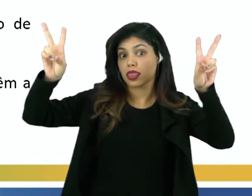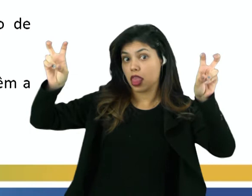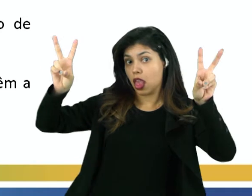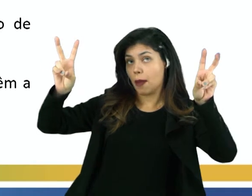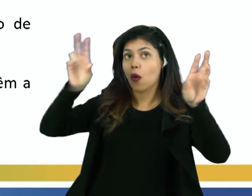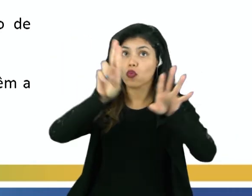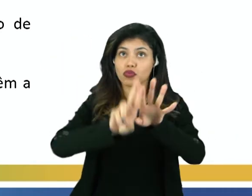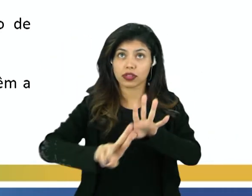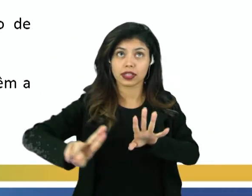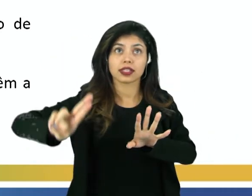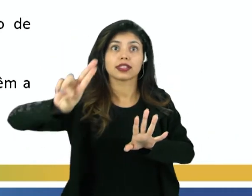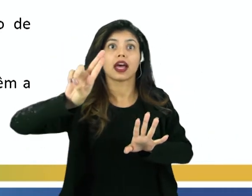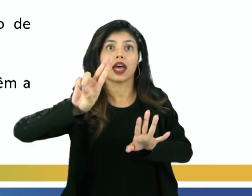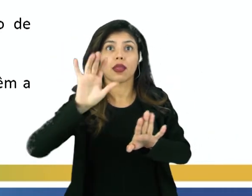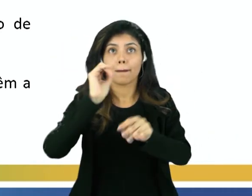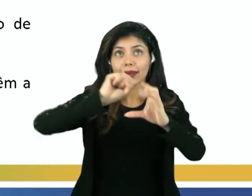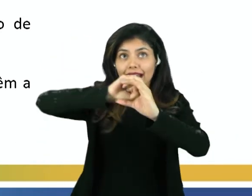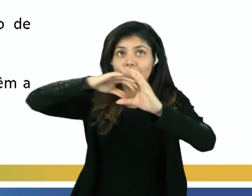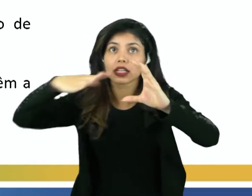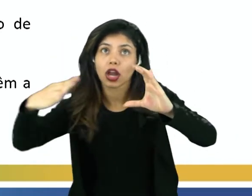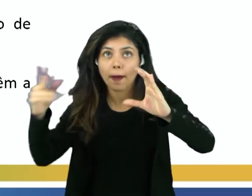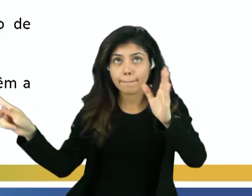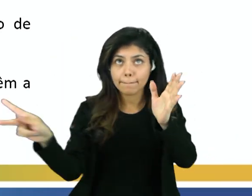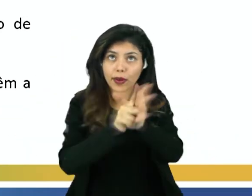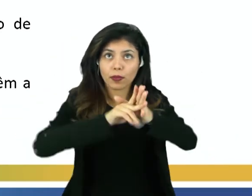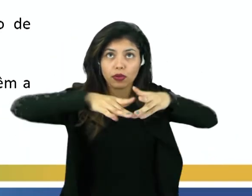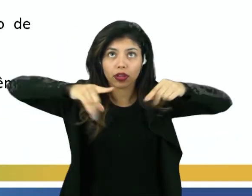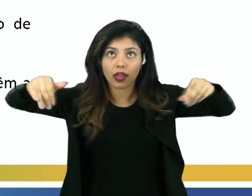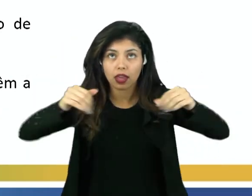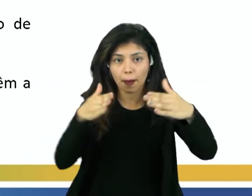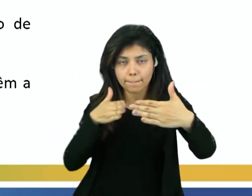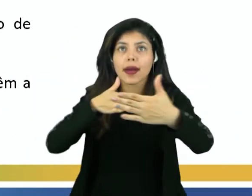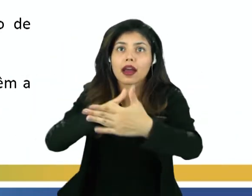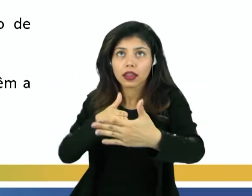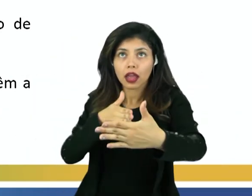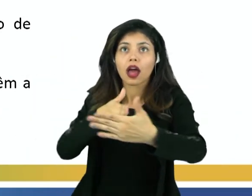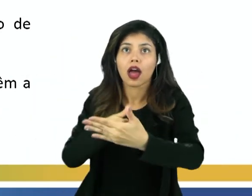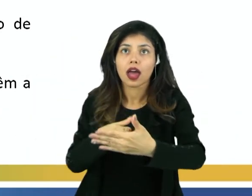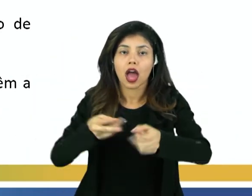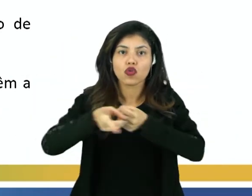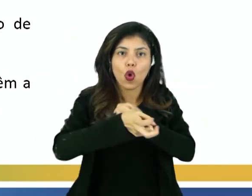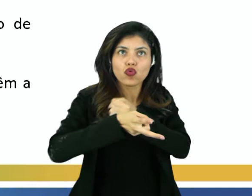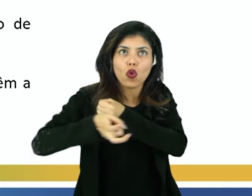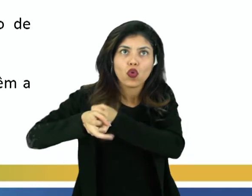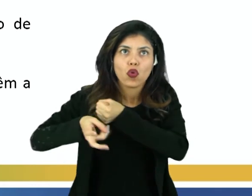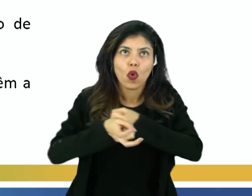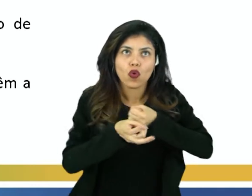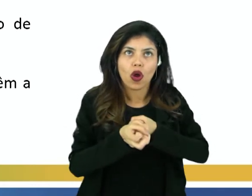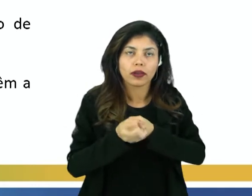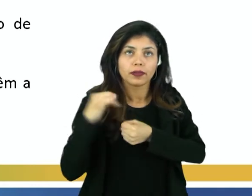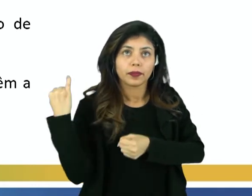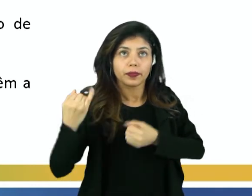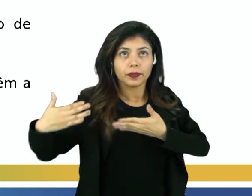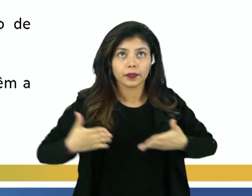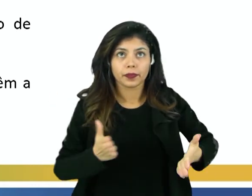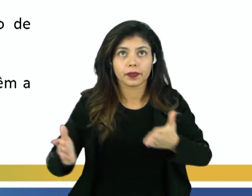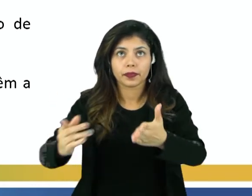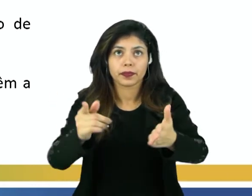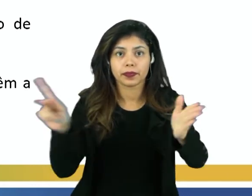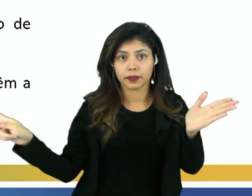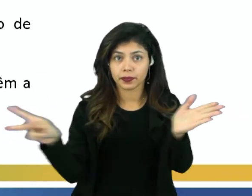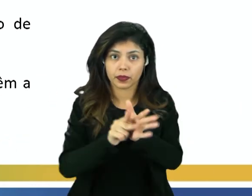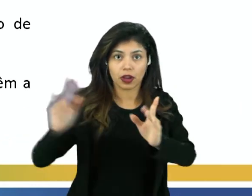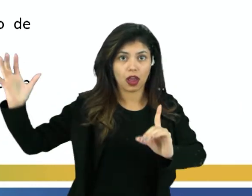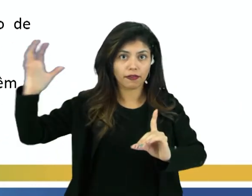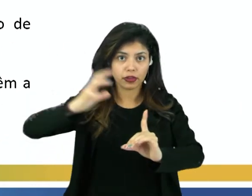utilizado para caracterizar uma porção do território delimitada, drenada por um rio principal e seus